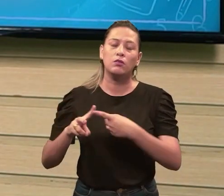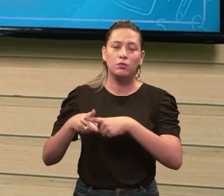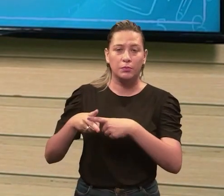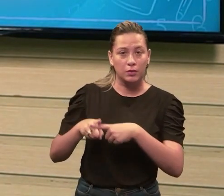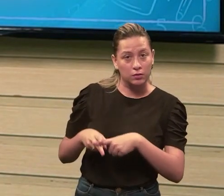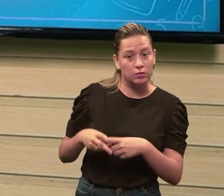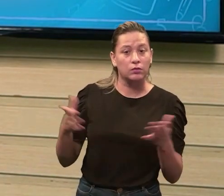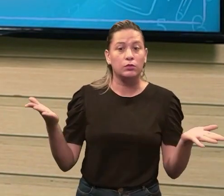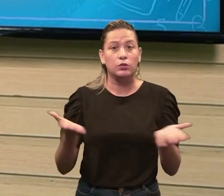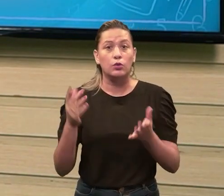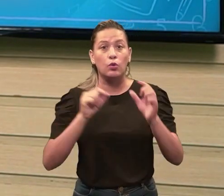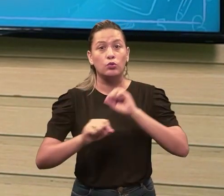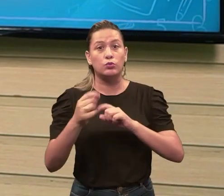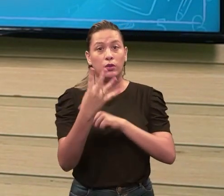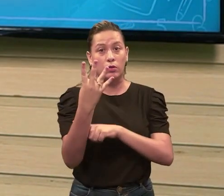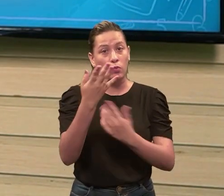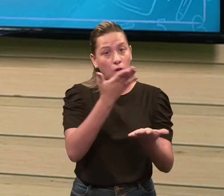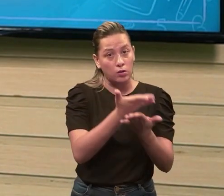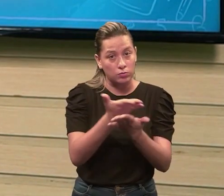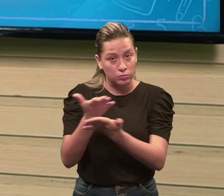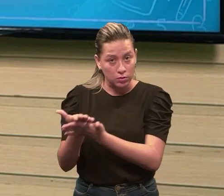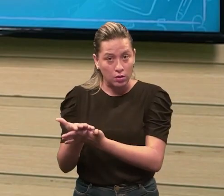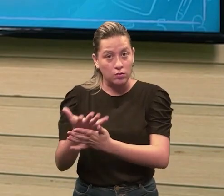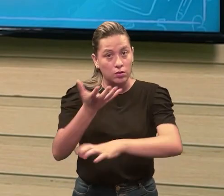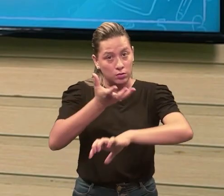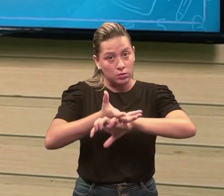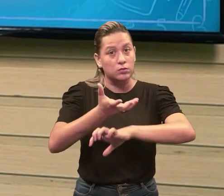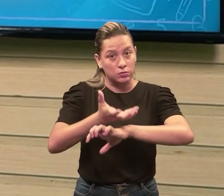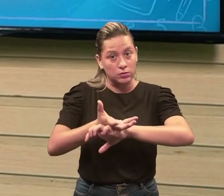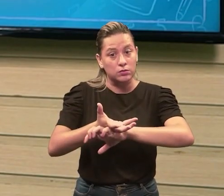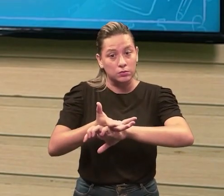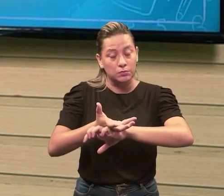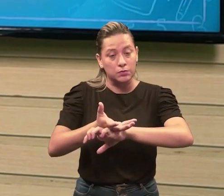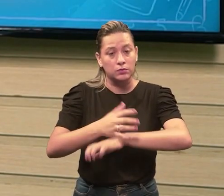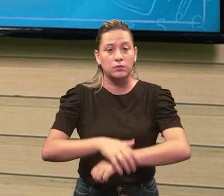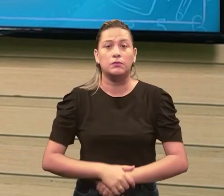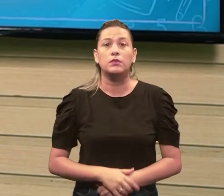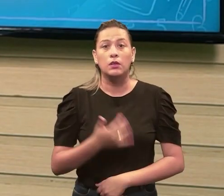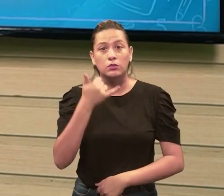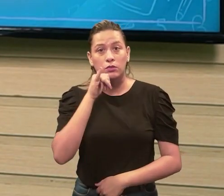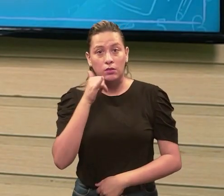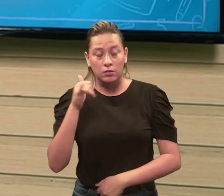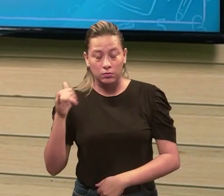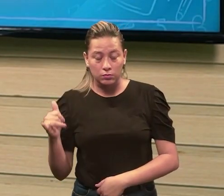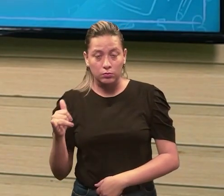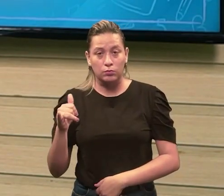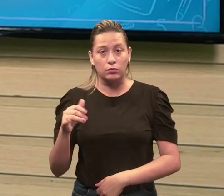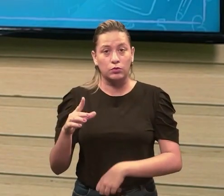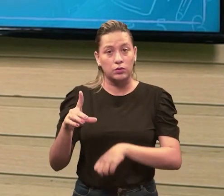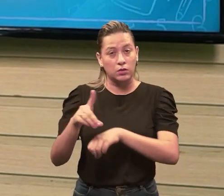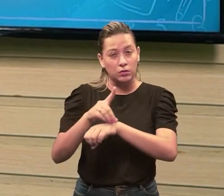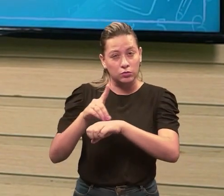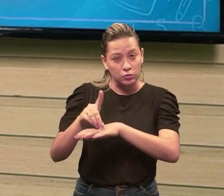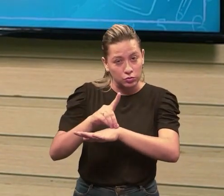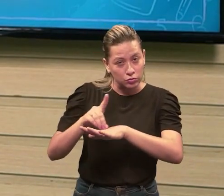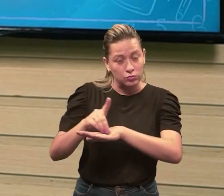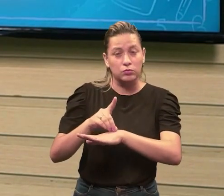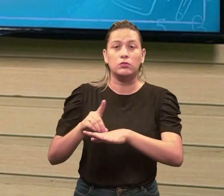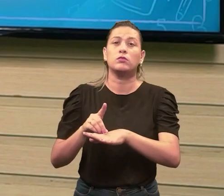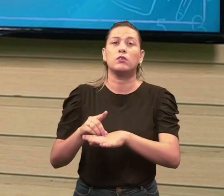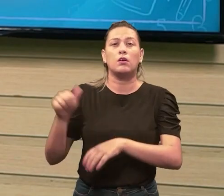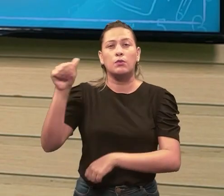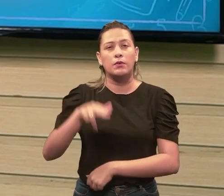vai trabalhar quatro aulas nessa disciplina de eletrônica analógica e digital. A gente vai conhecer alguns conceitos,